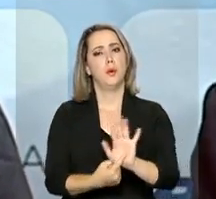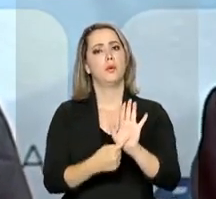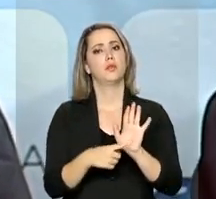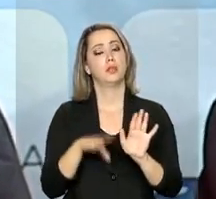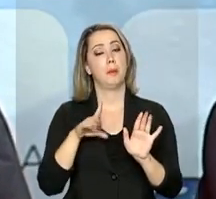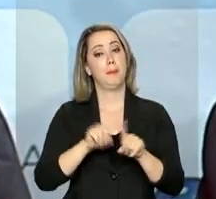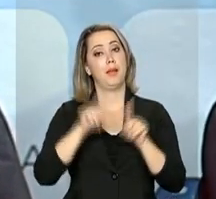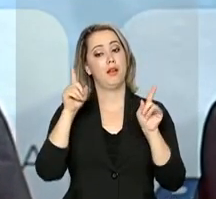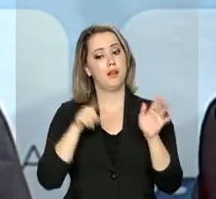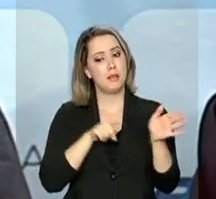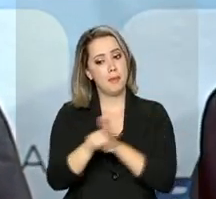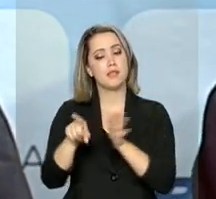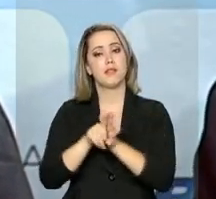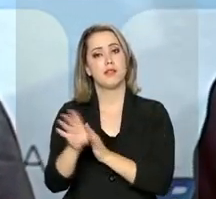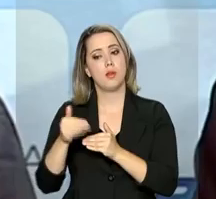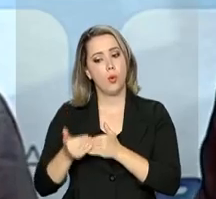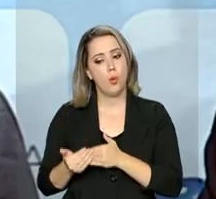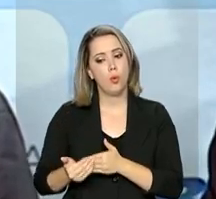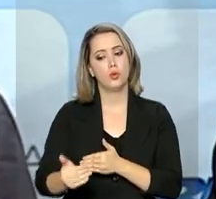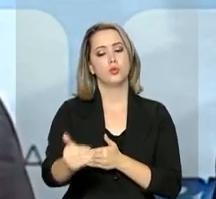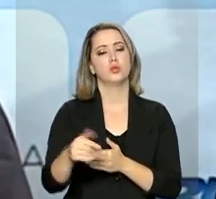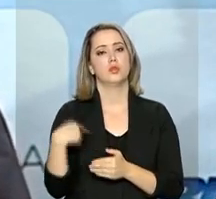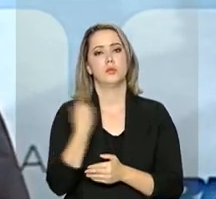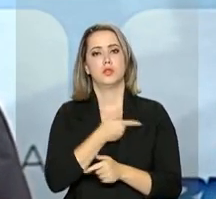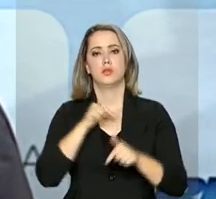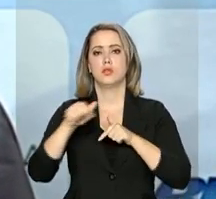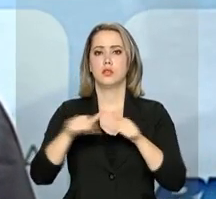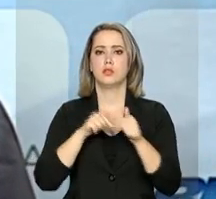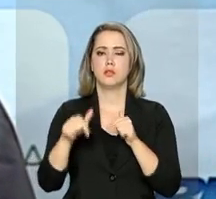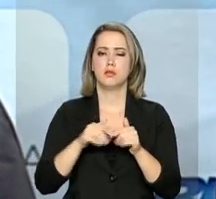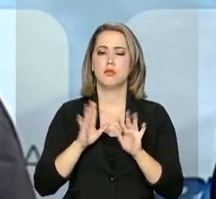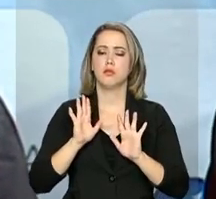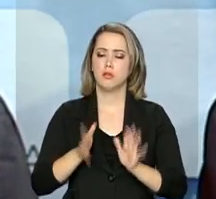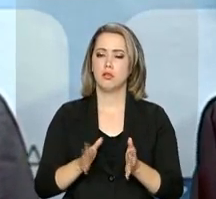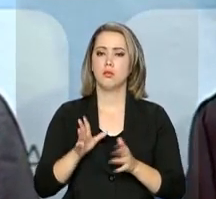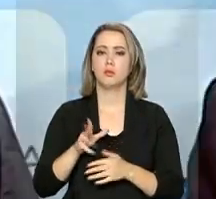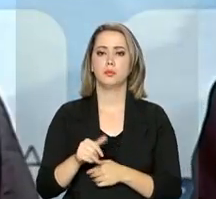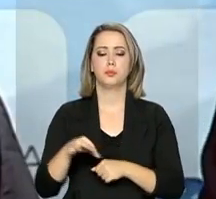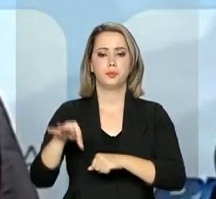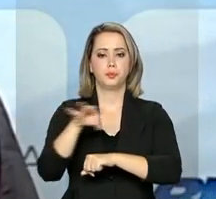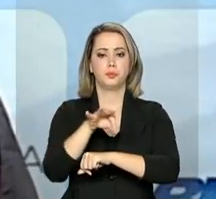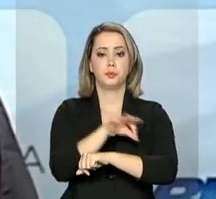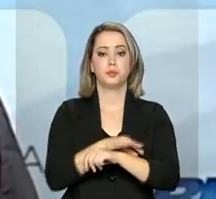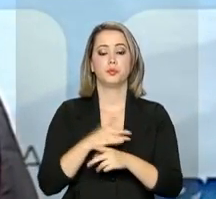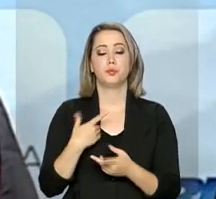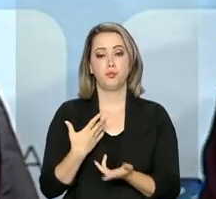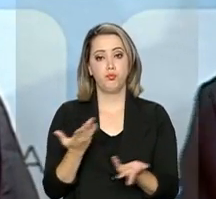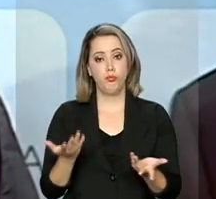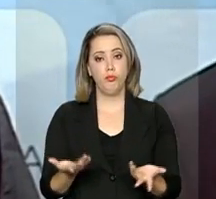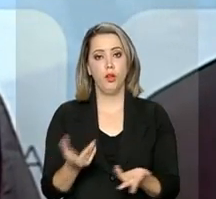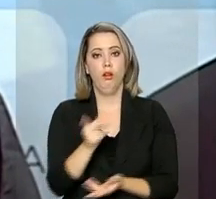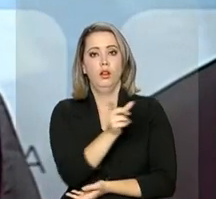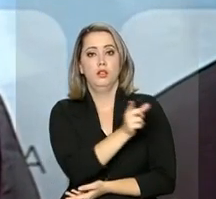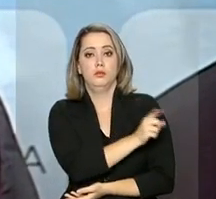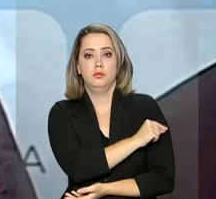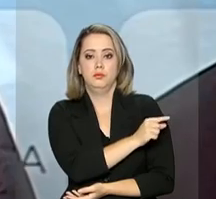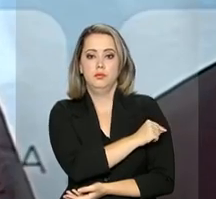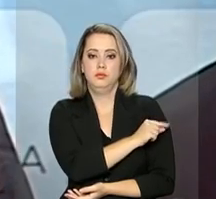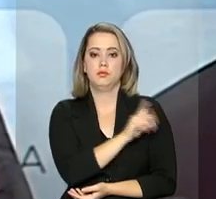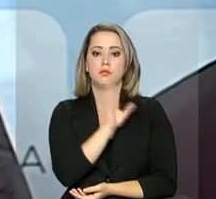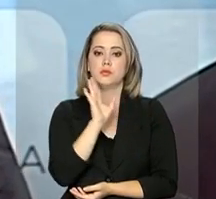Os estudos vão continuar, mas nós vamos continuar trabalhando na rotina ao combate à arbovirose. A vacina está